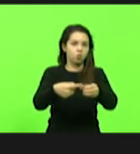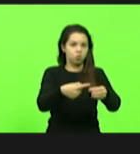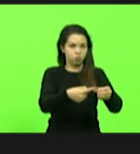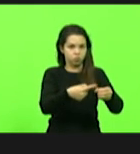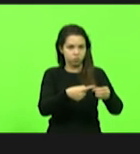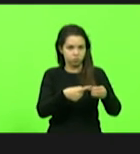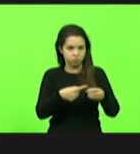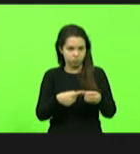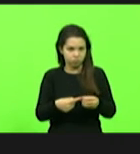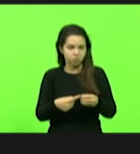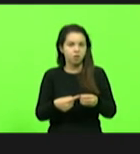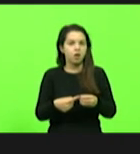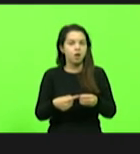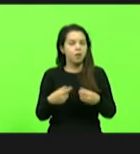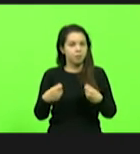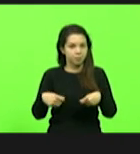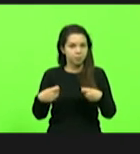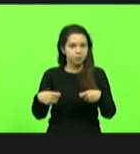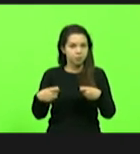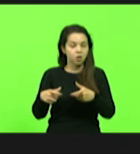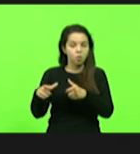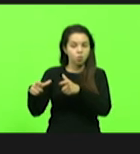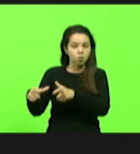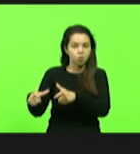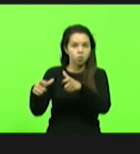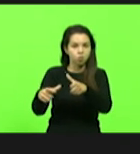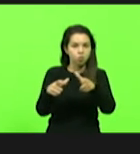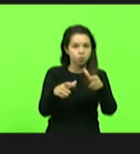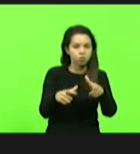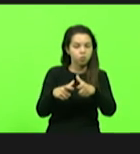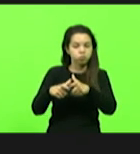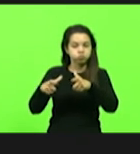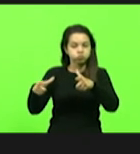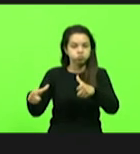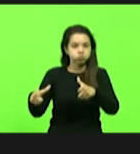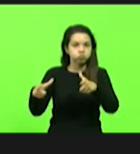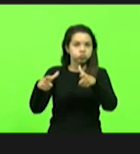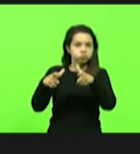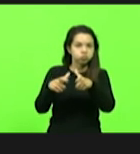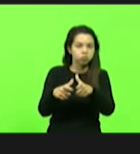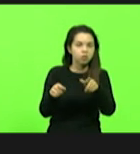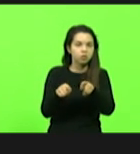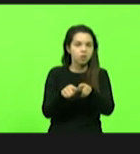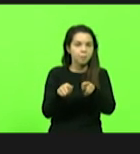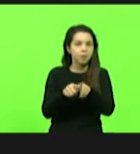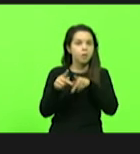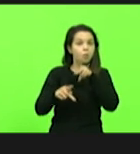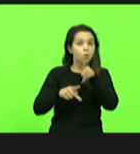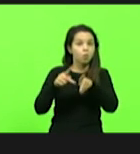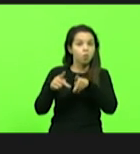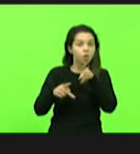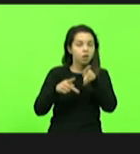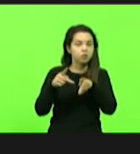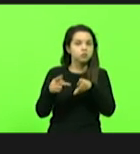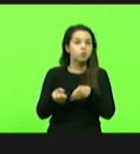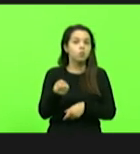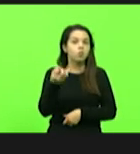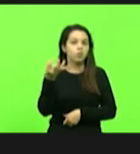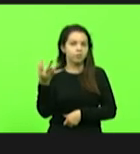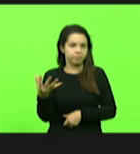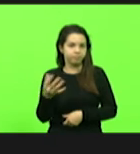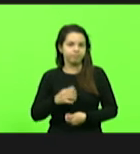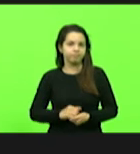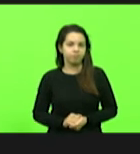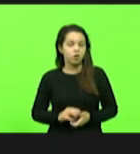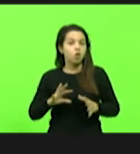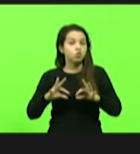interlocução dos gestores municipais e estaduais sobre a política de assistência social. E a realidade é que, em todas as reuniões da CIVI,